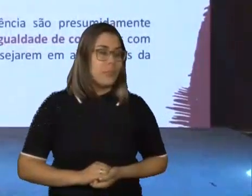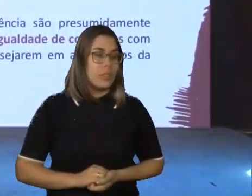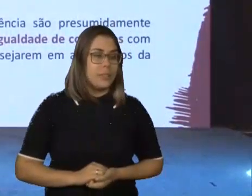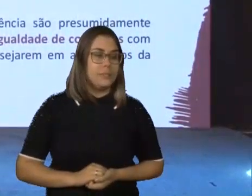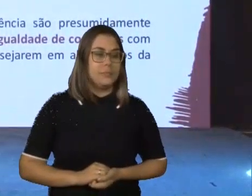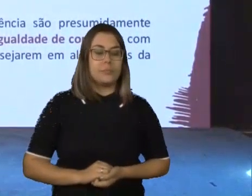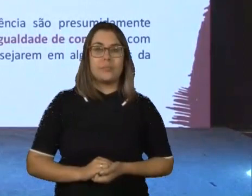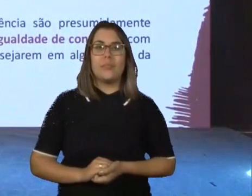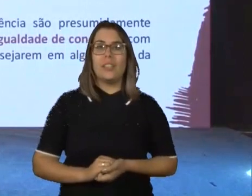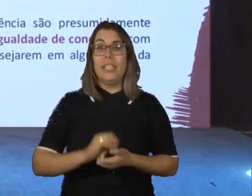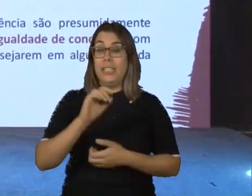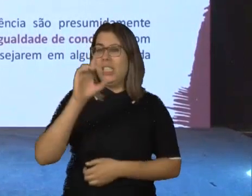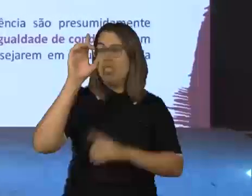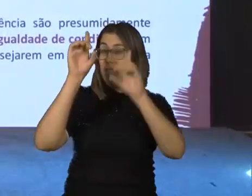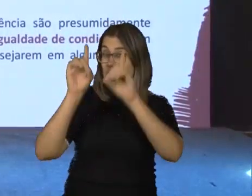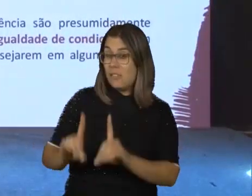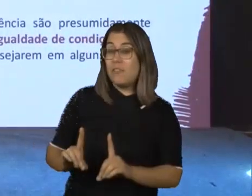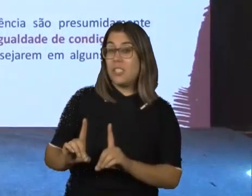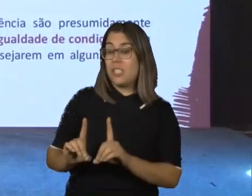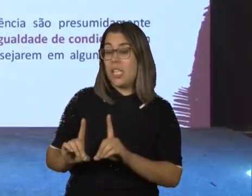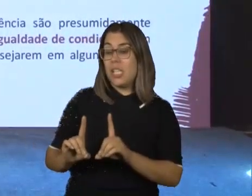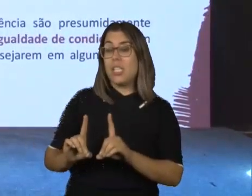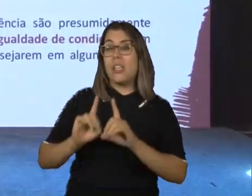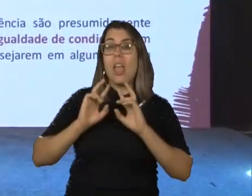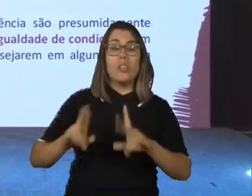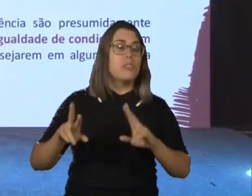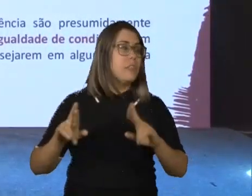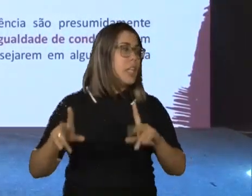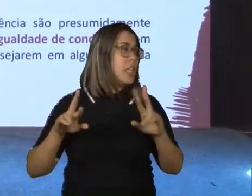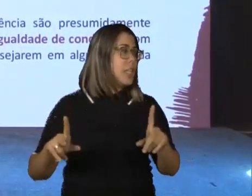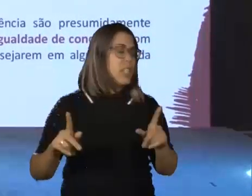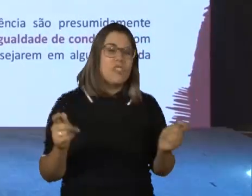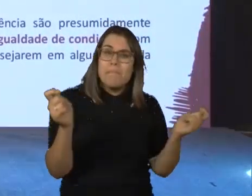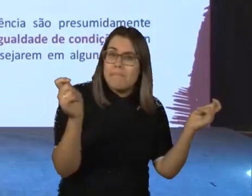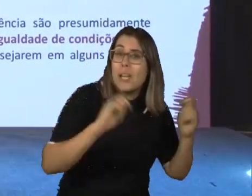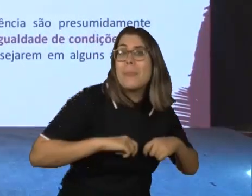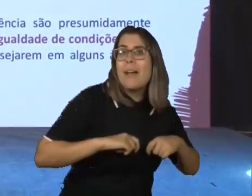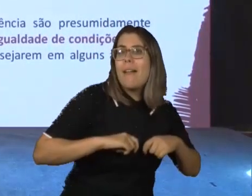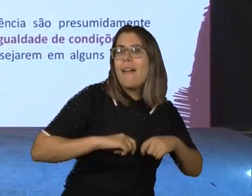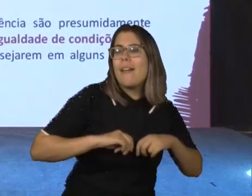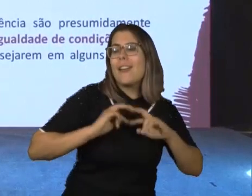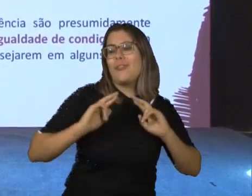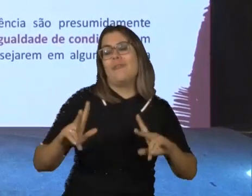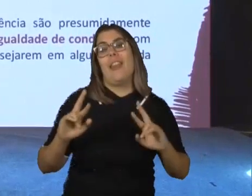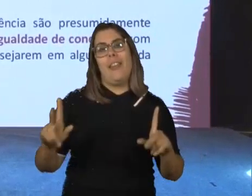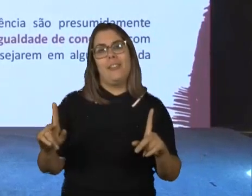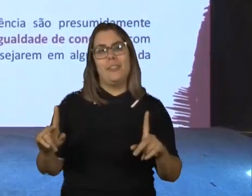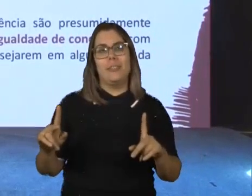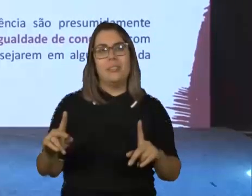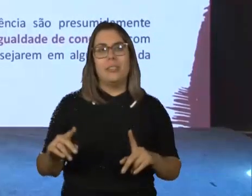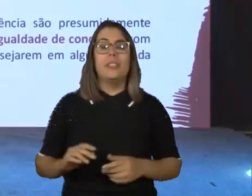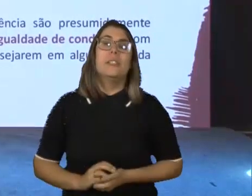Deficiência, gente, é diferente de ineficiência, isso também está falando a lei. Deficiência também é